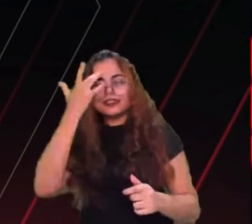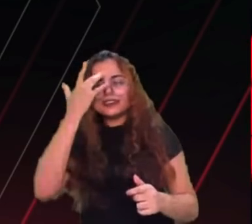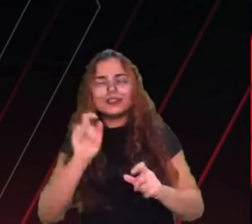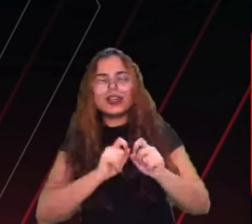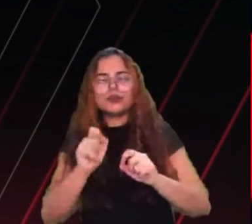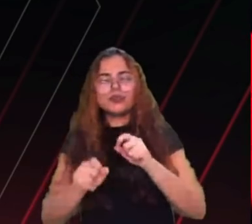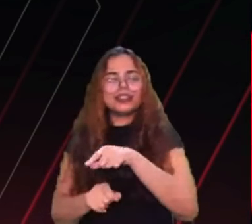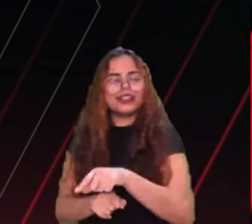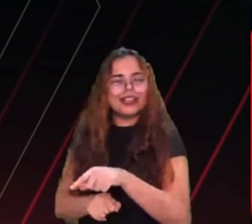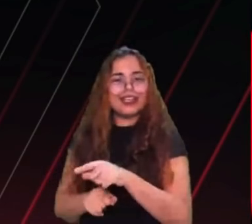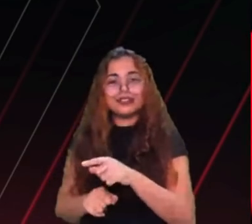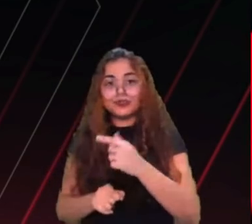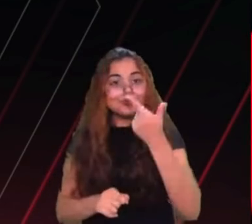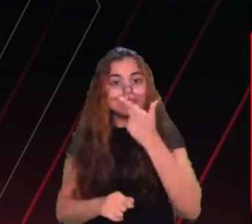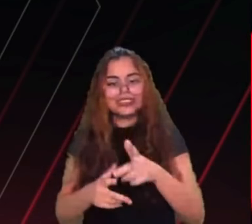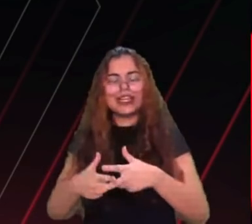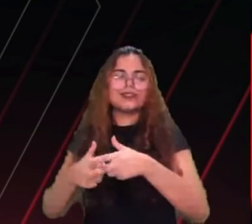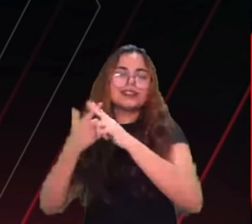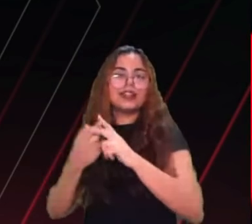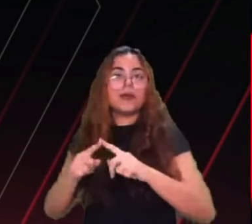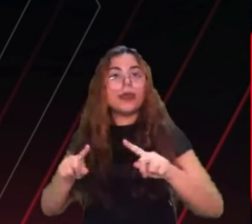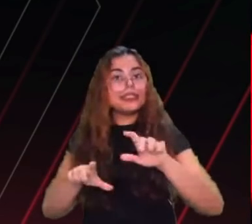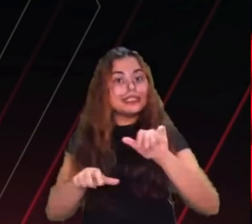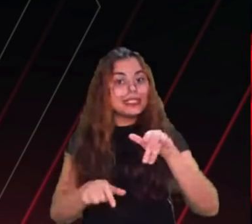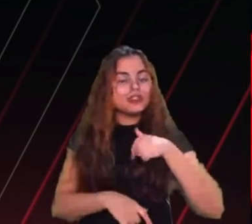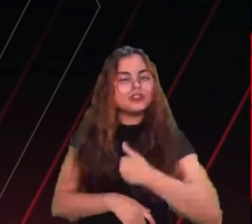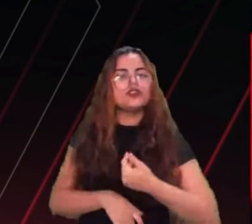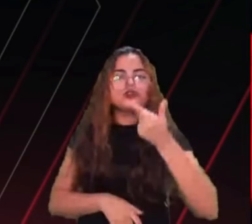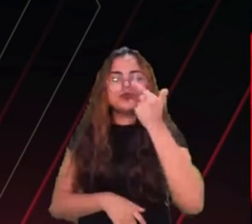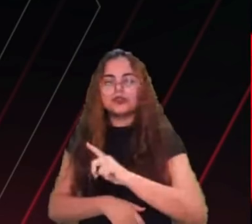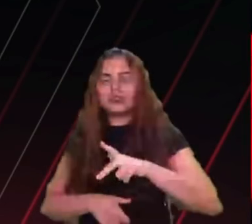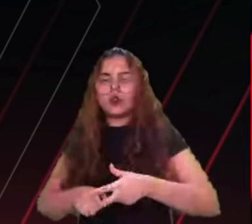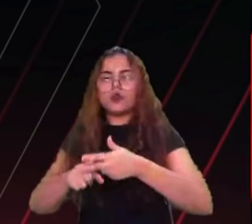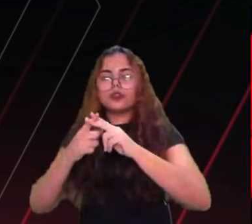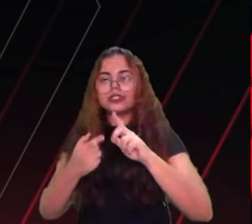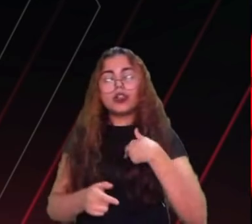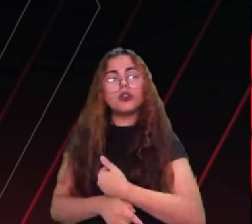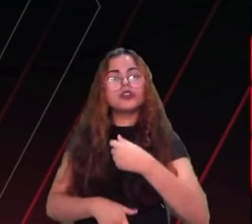Mas se a conseguir consertar as nossas falhas, acho que a gente consegue ser um time muito forte.